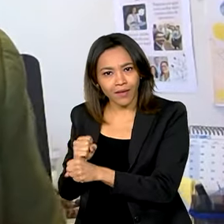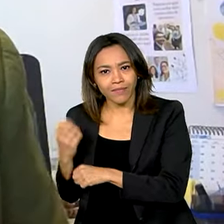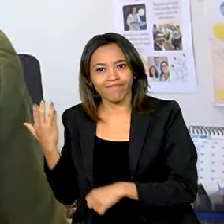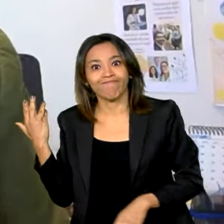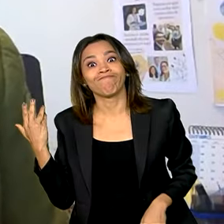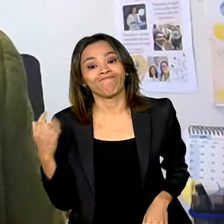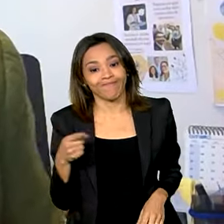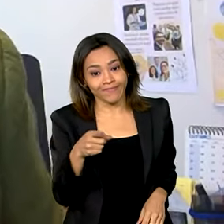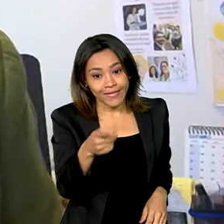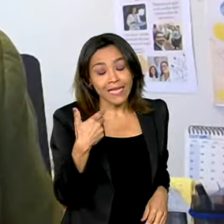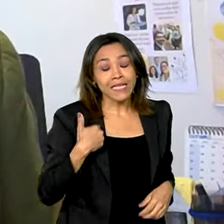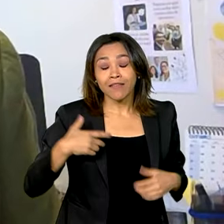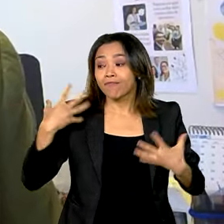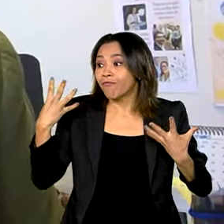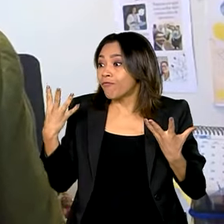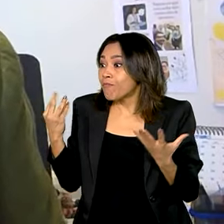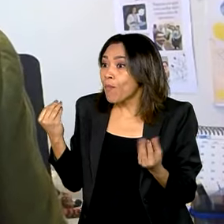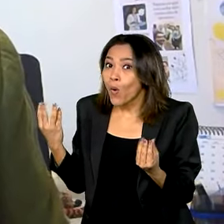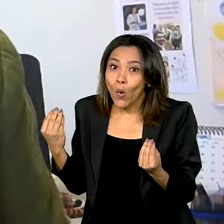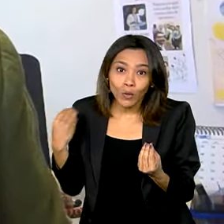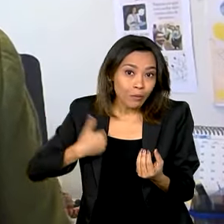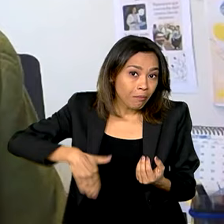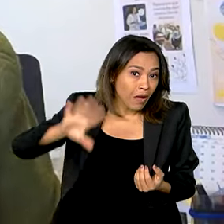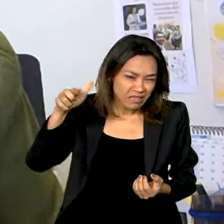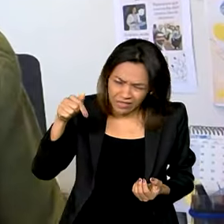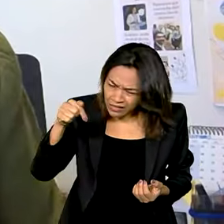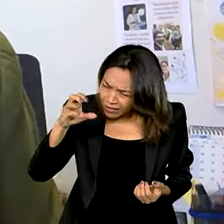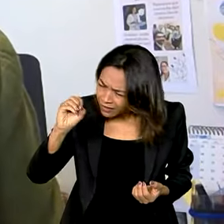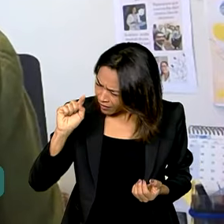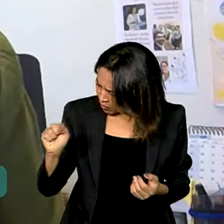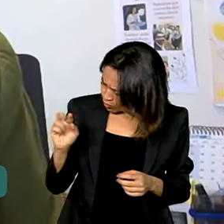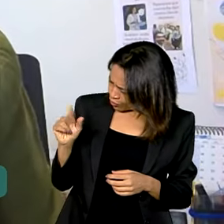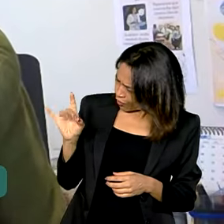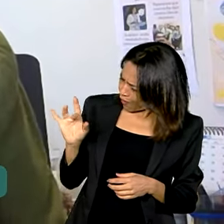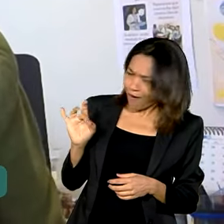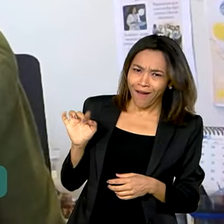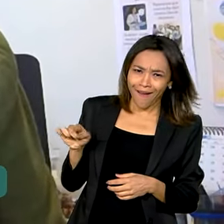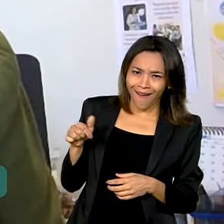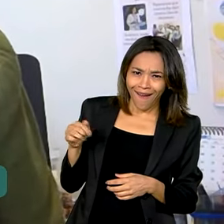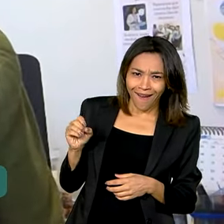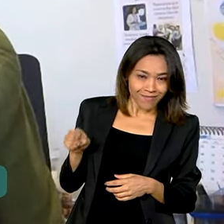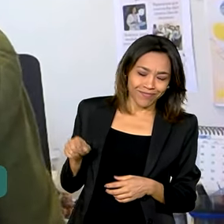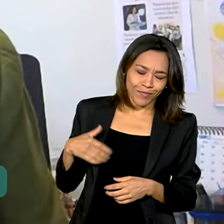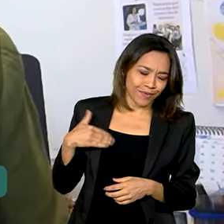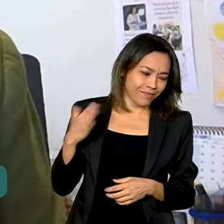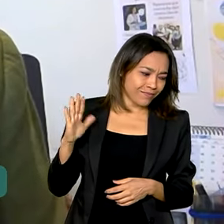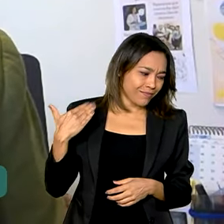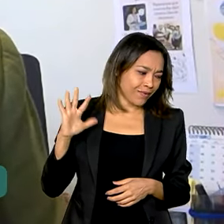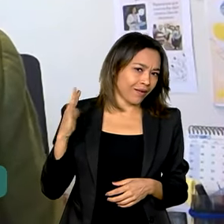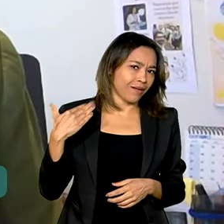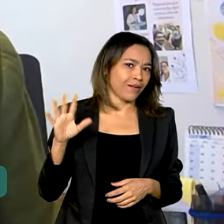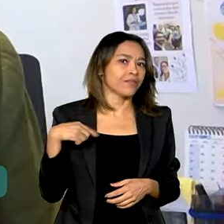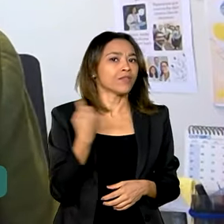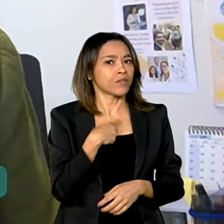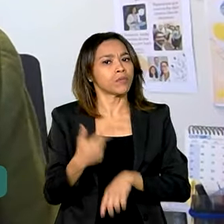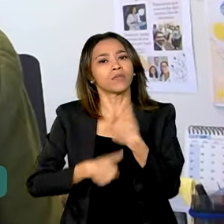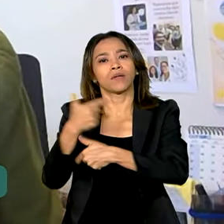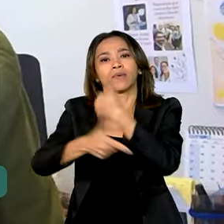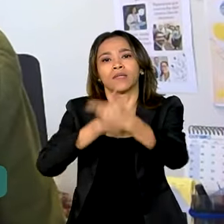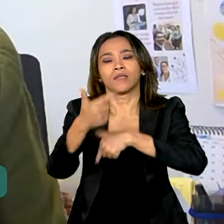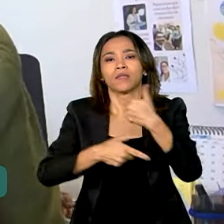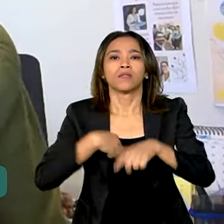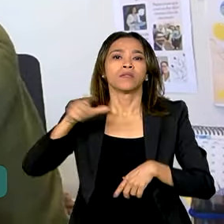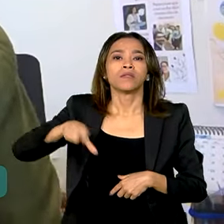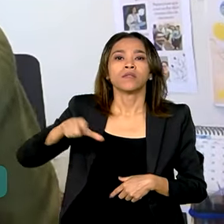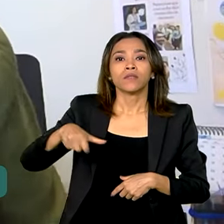temos uma demanda muito maior de 70 mil que aqui nós estamos trabalhando para fazer inclusão, reforçar que o programa Bolsa